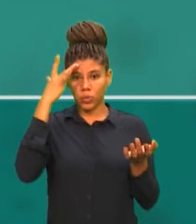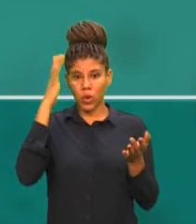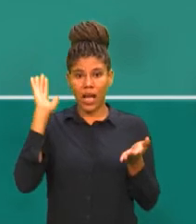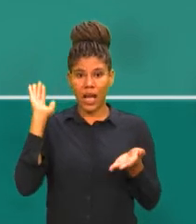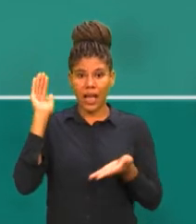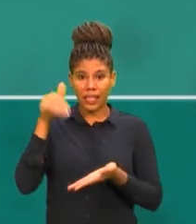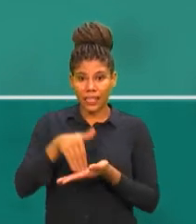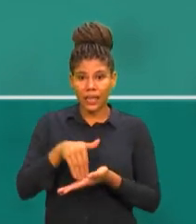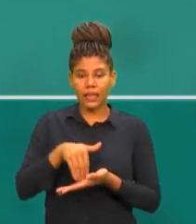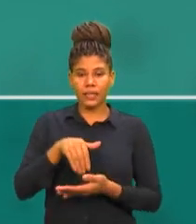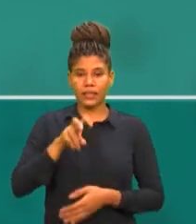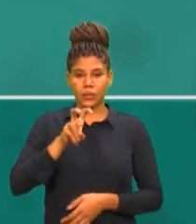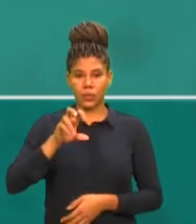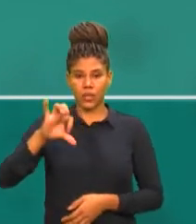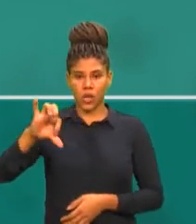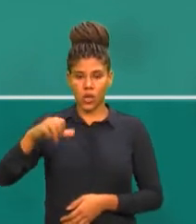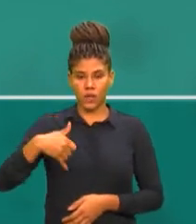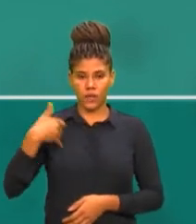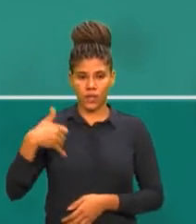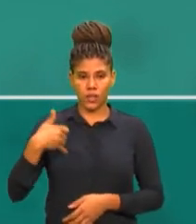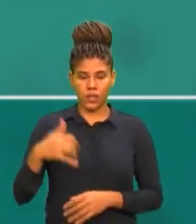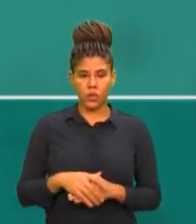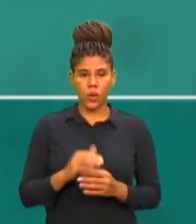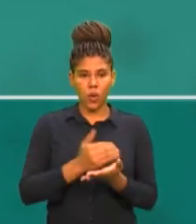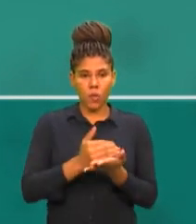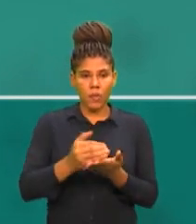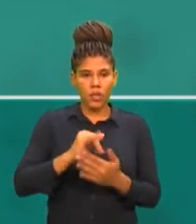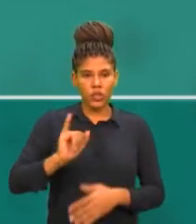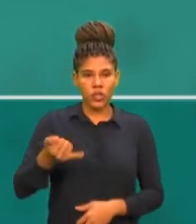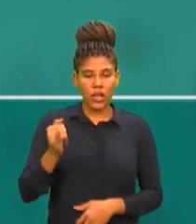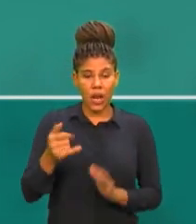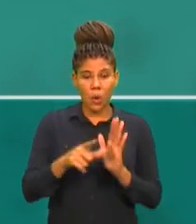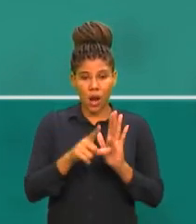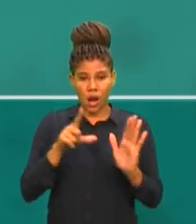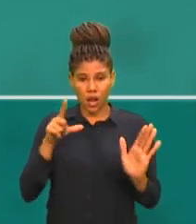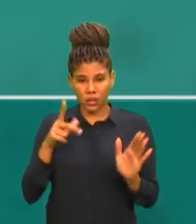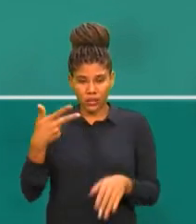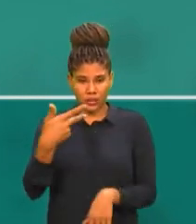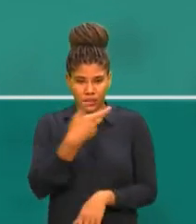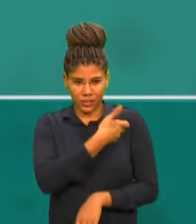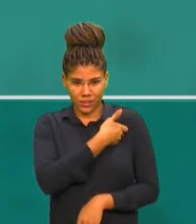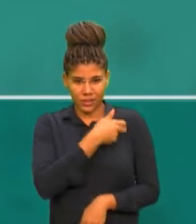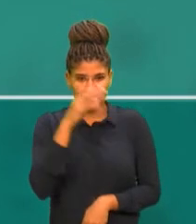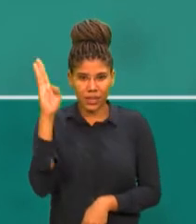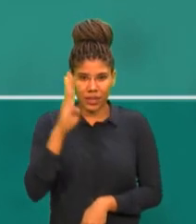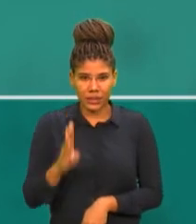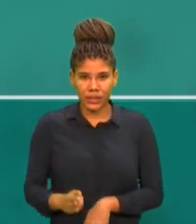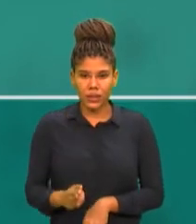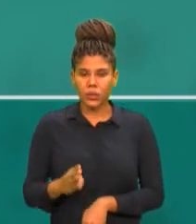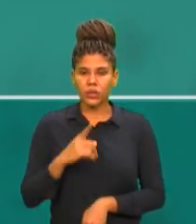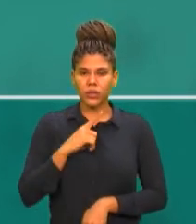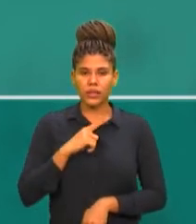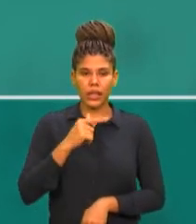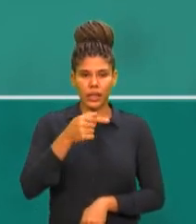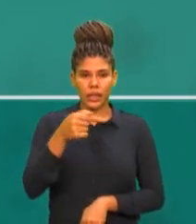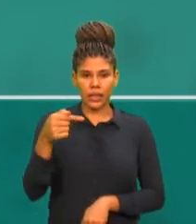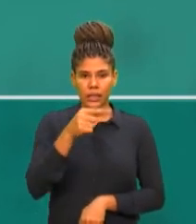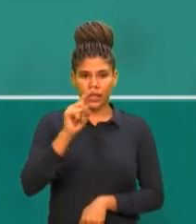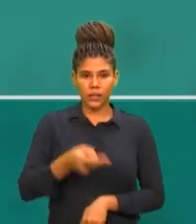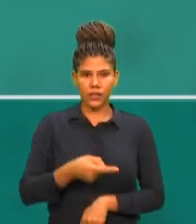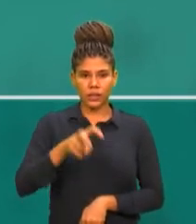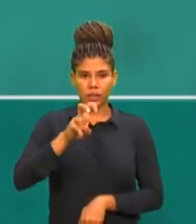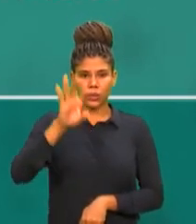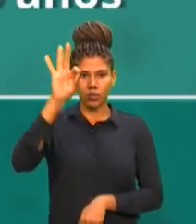anos. No começo de janeiro, antes do início da vacinação no Brasil, 77,5